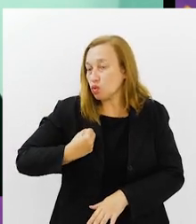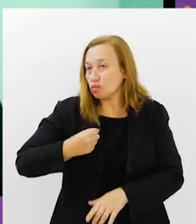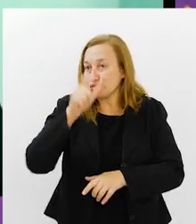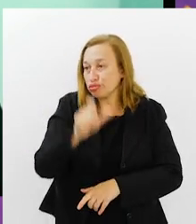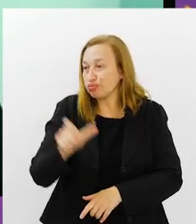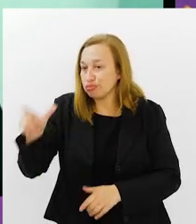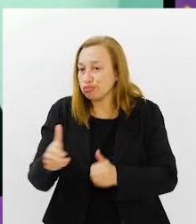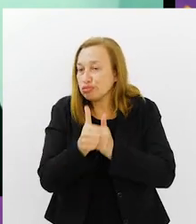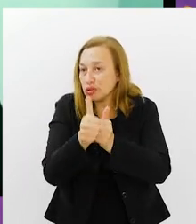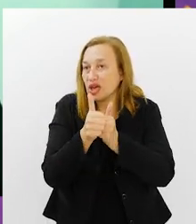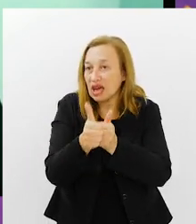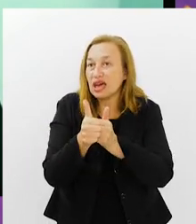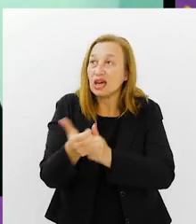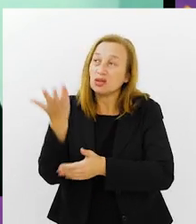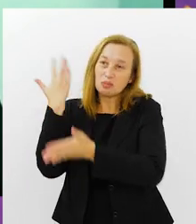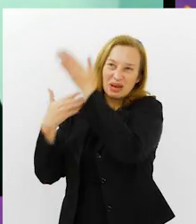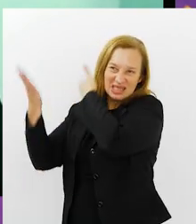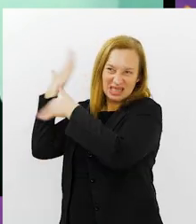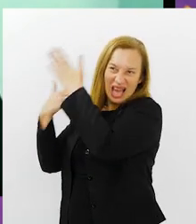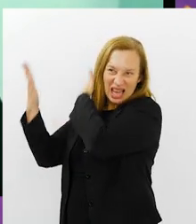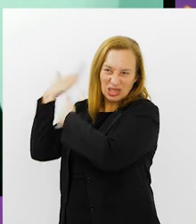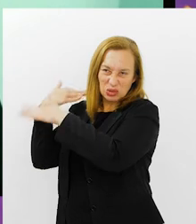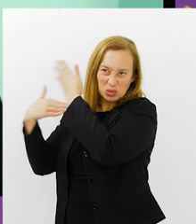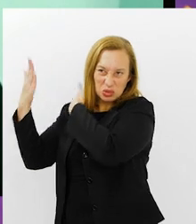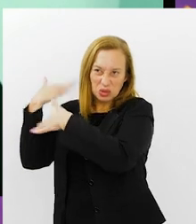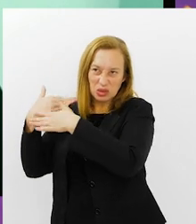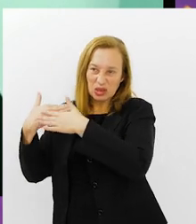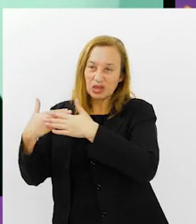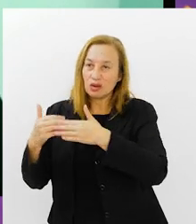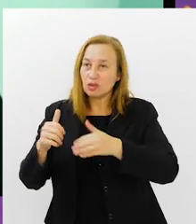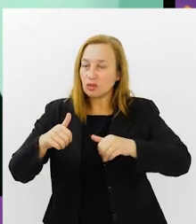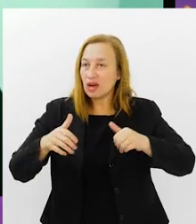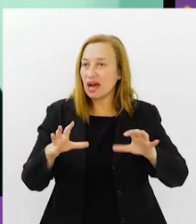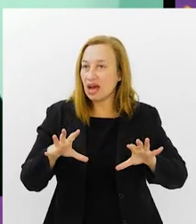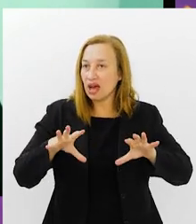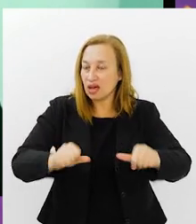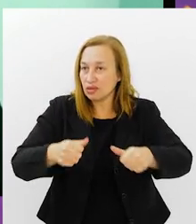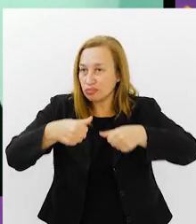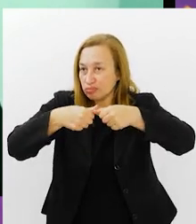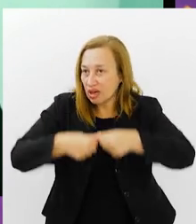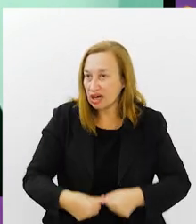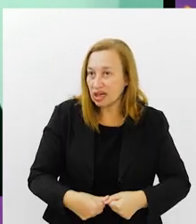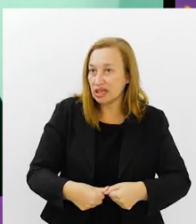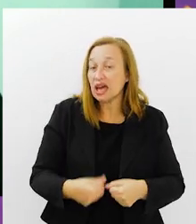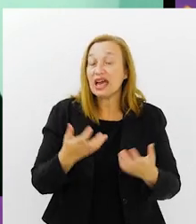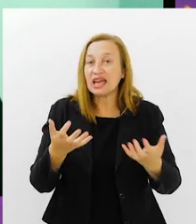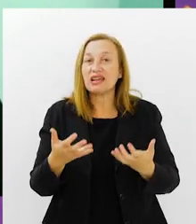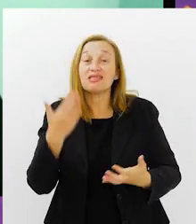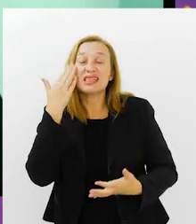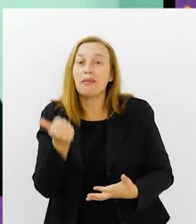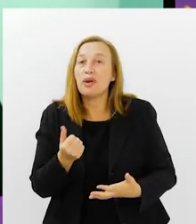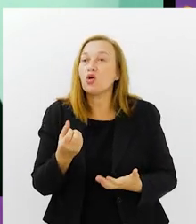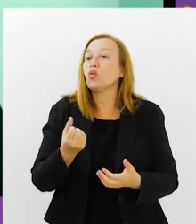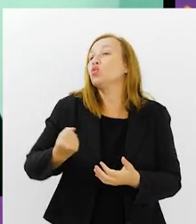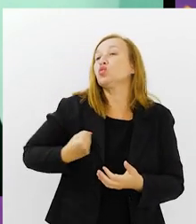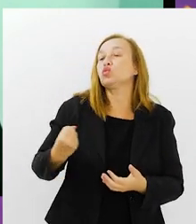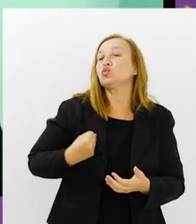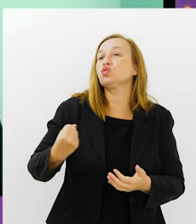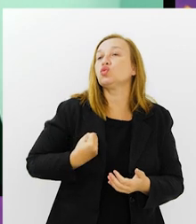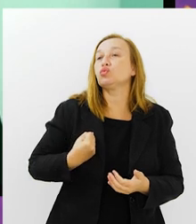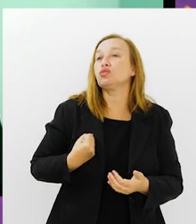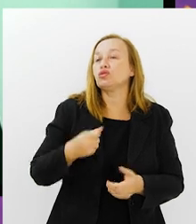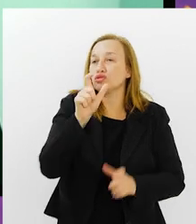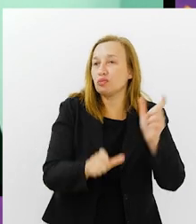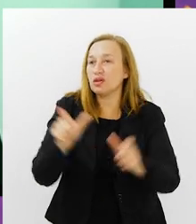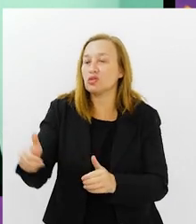número de seguidores. Antigamente, quando o cara era atacante, pô, estou preocupado com a artilharia. Hoje, não. Quero saber o meu número de seguidores